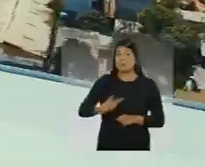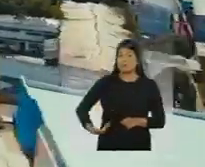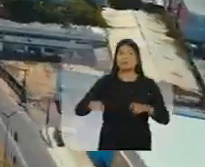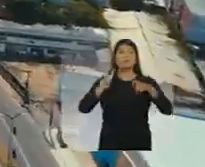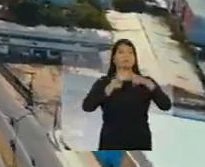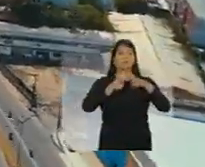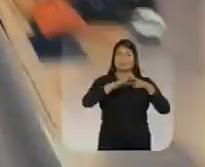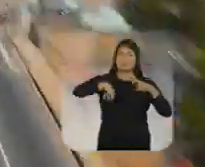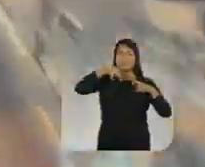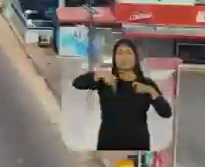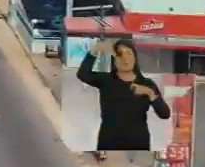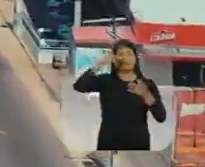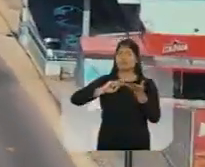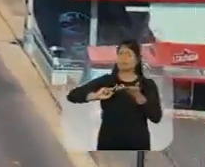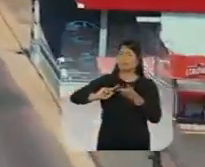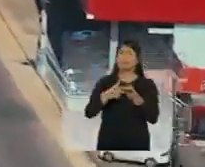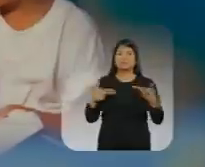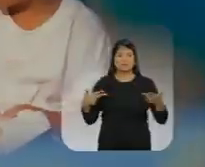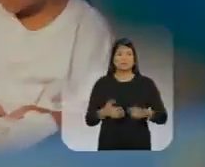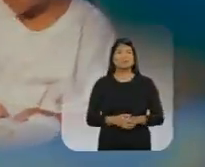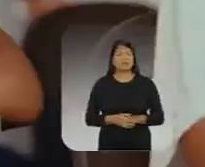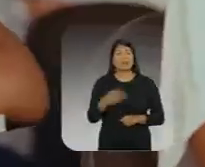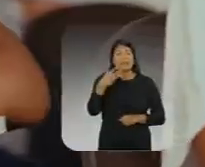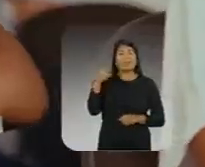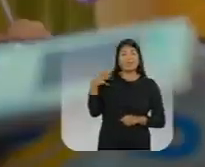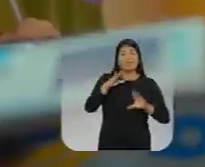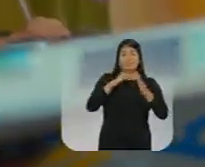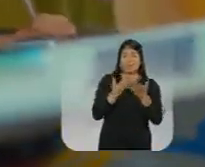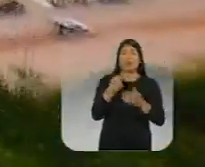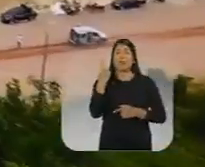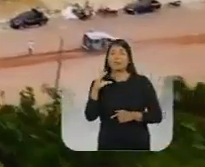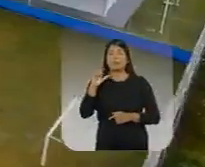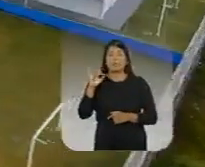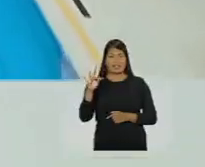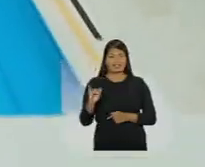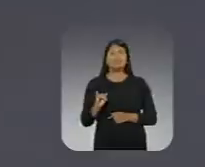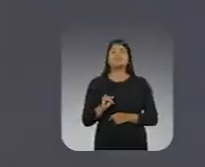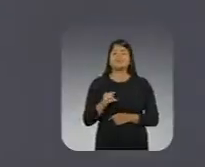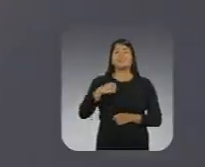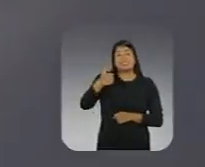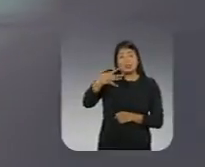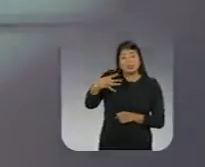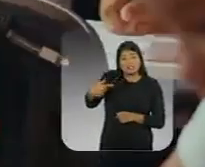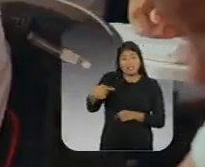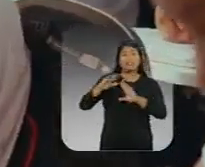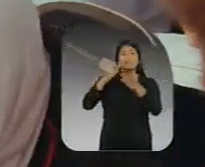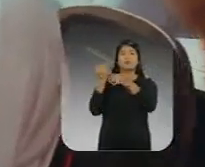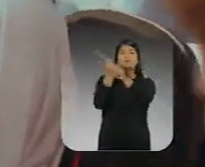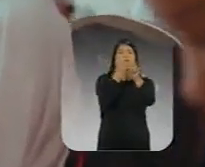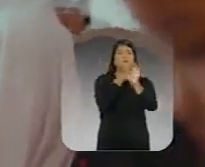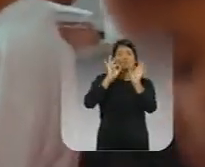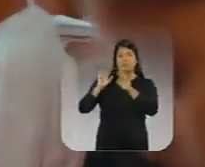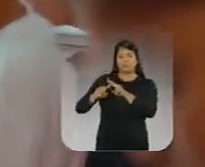da região norte E muito mais Três novas escolas em um set Cento e quarenta e sete escolas